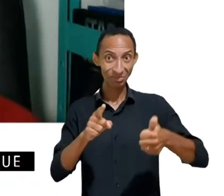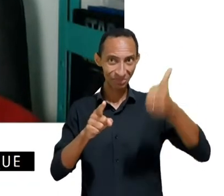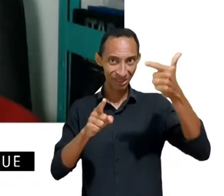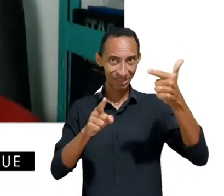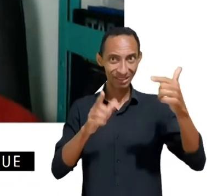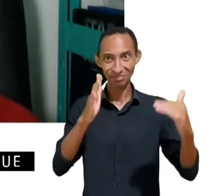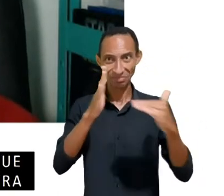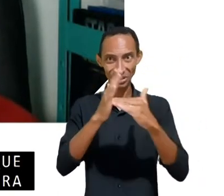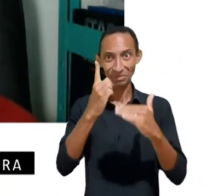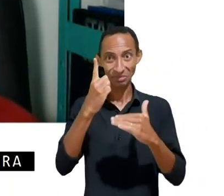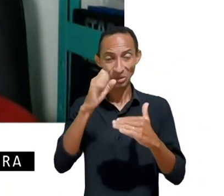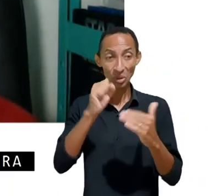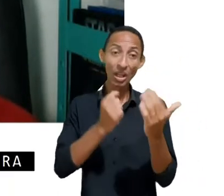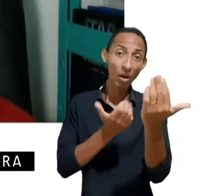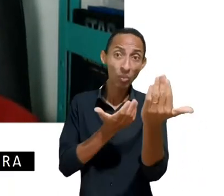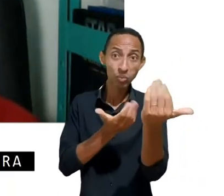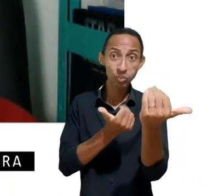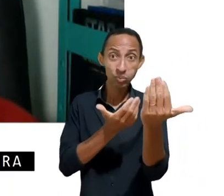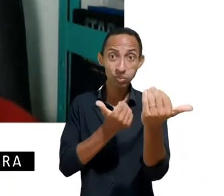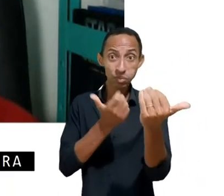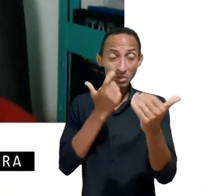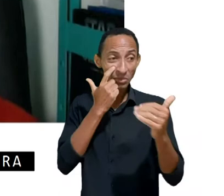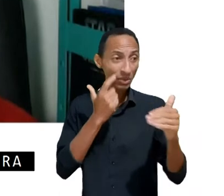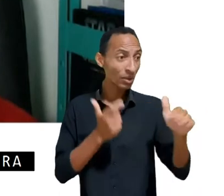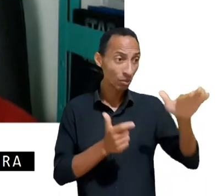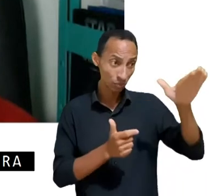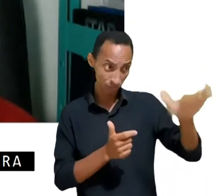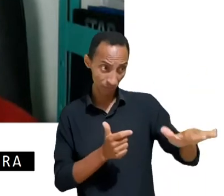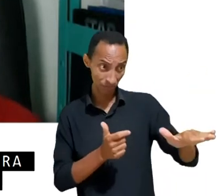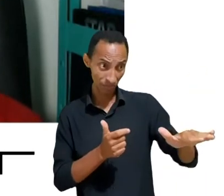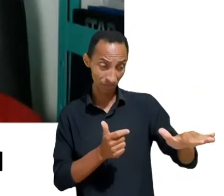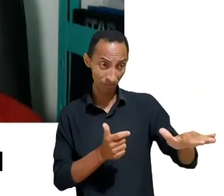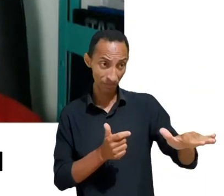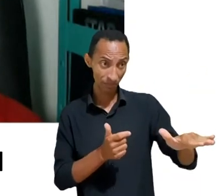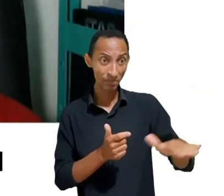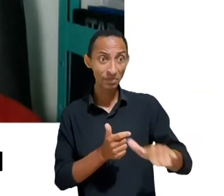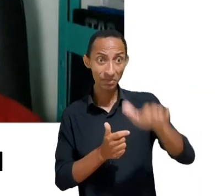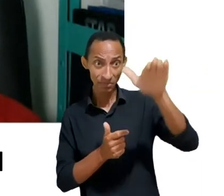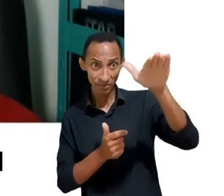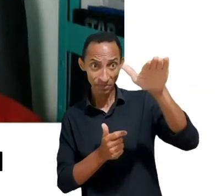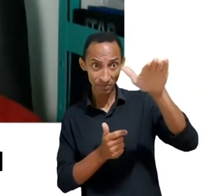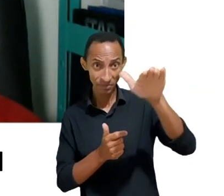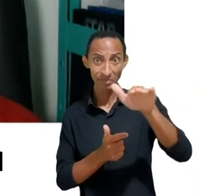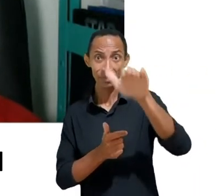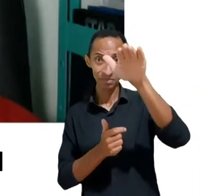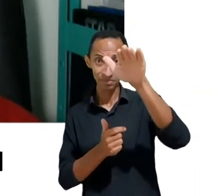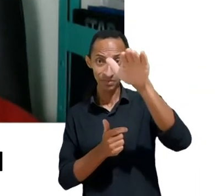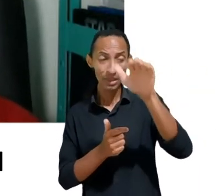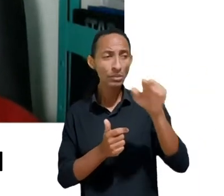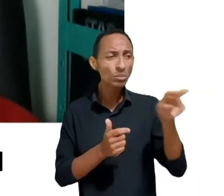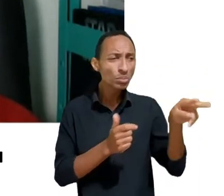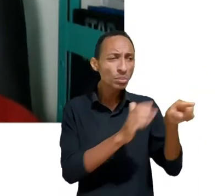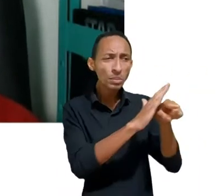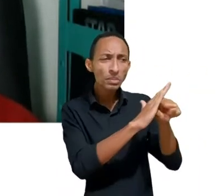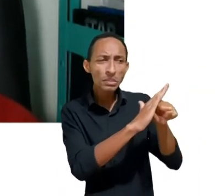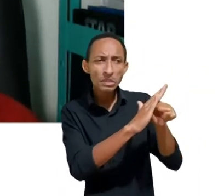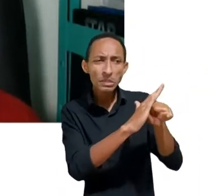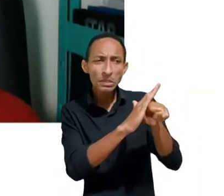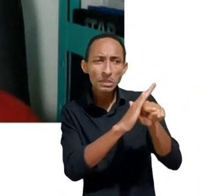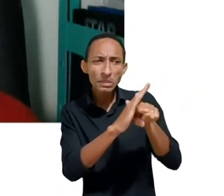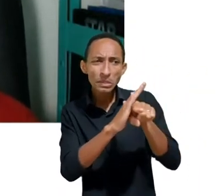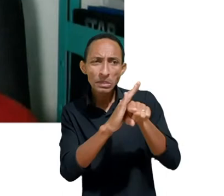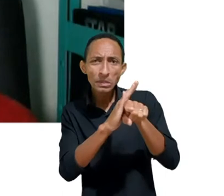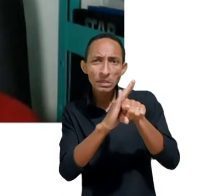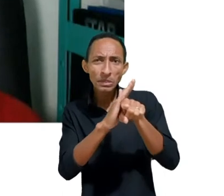Olhando para as classes, a gente pode tentar considerar que quem tiver menos renda tende a ter menos